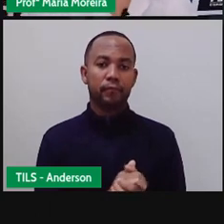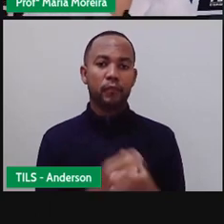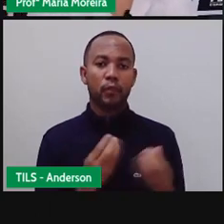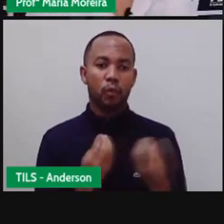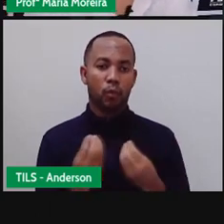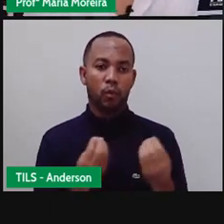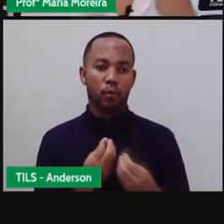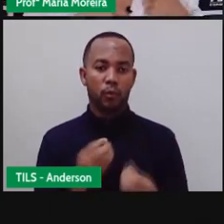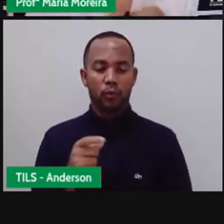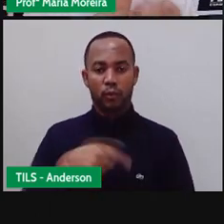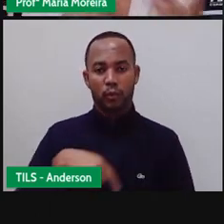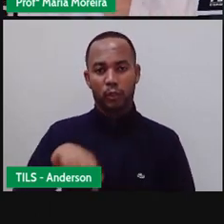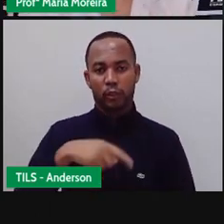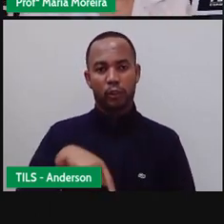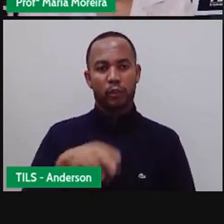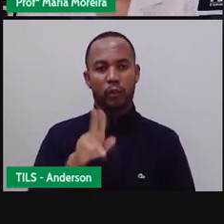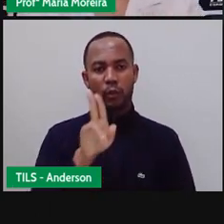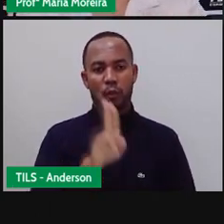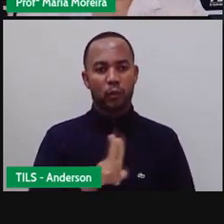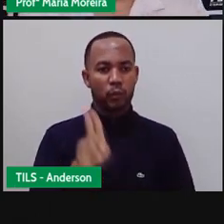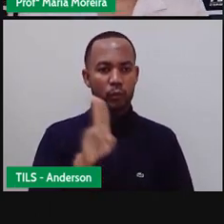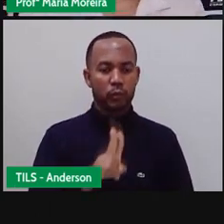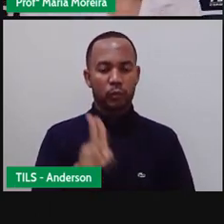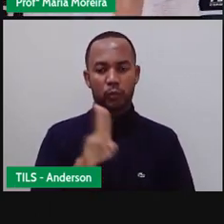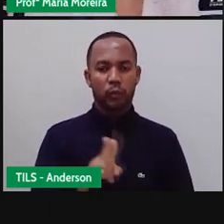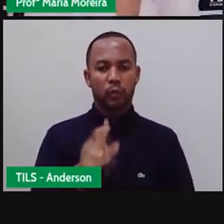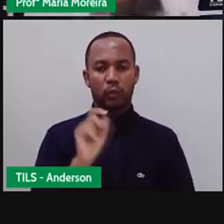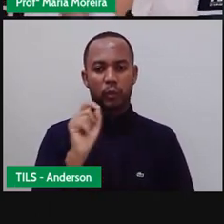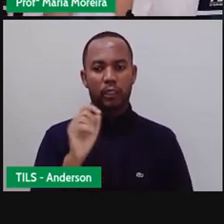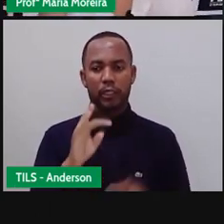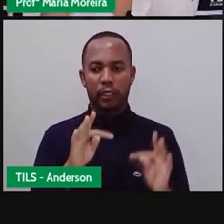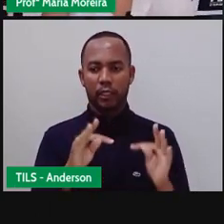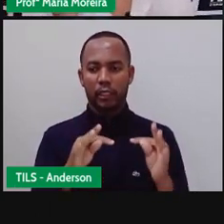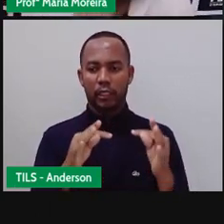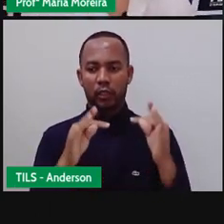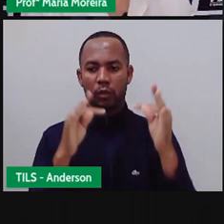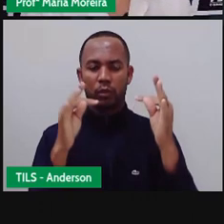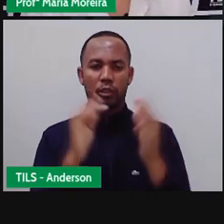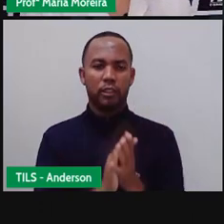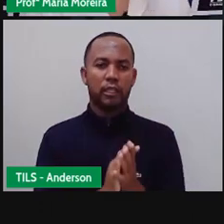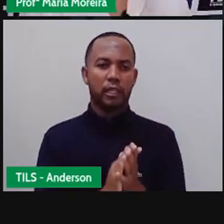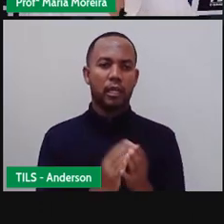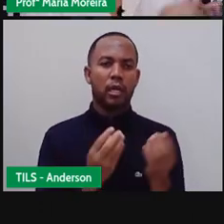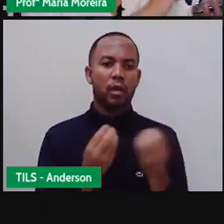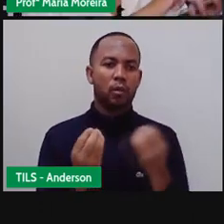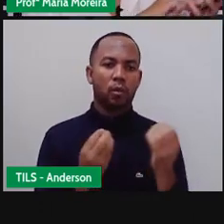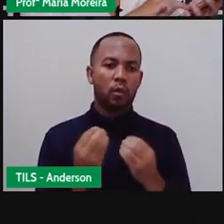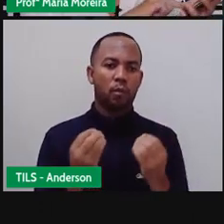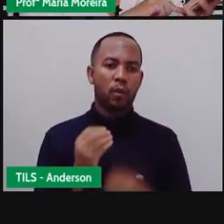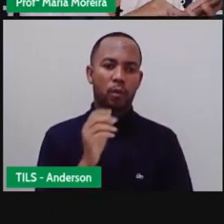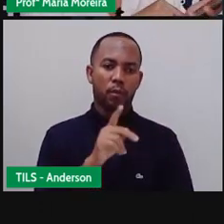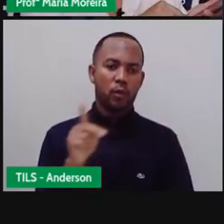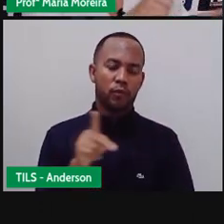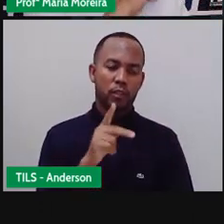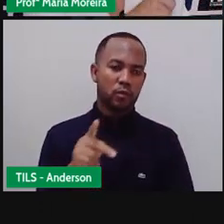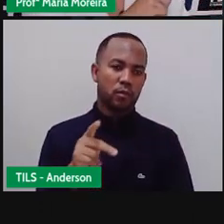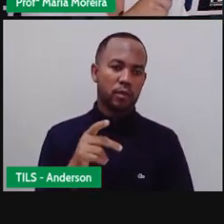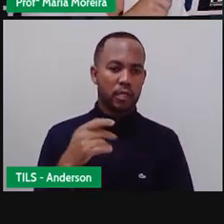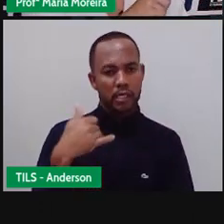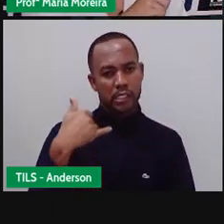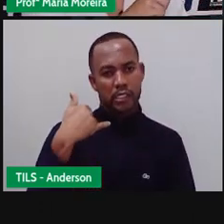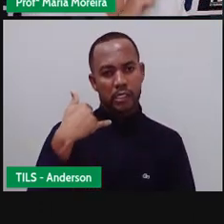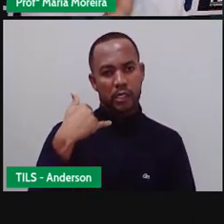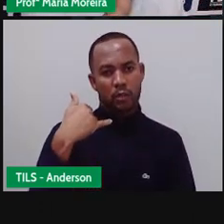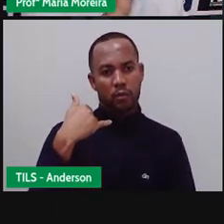fazendo aqui agora. Fazendo o uso de uma ferramenta tecnológica. E se a Pró pega o celular dela aqui, ela pode simplesmente escrever aqui uma